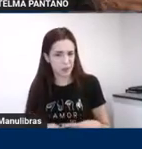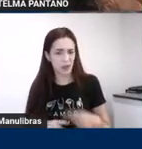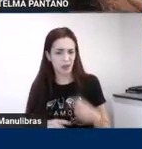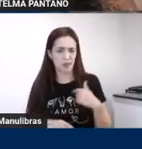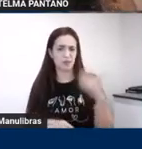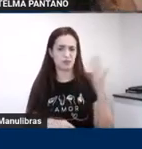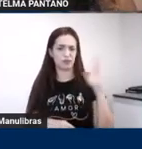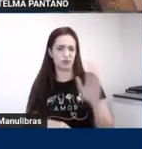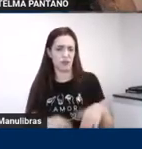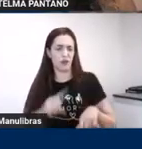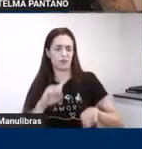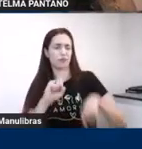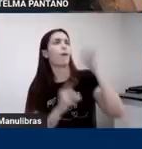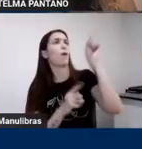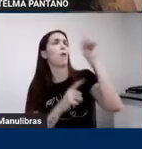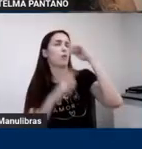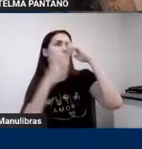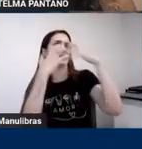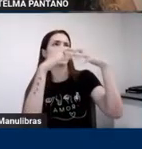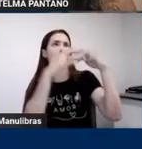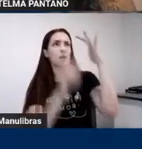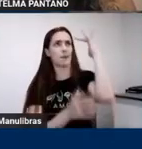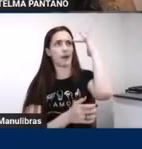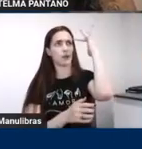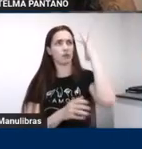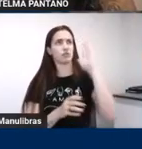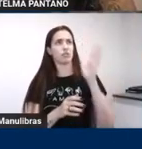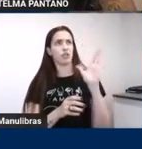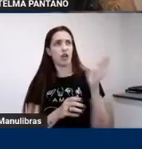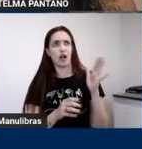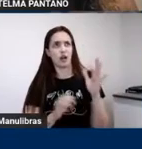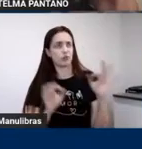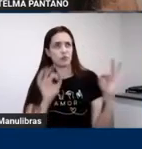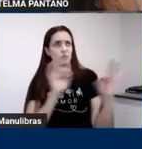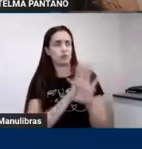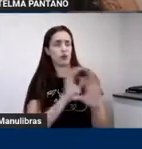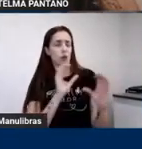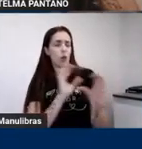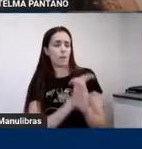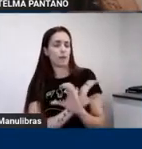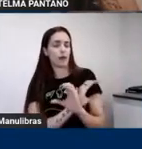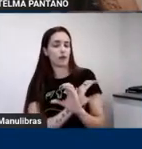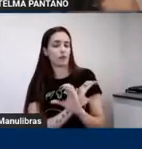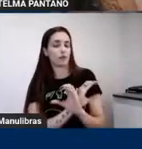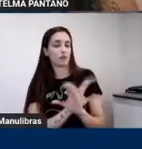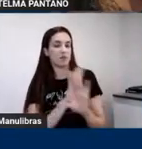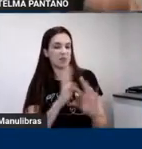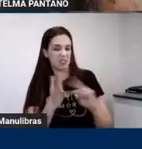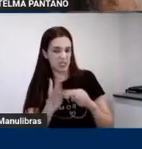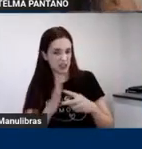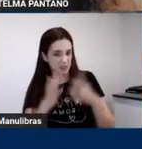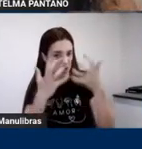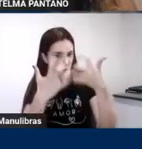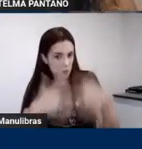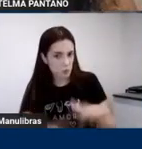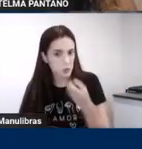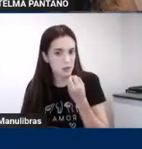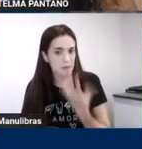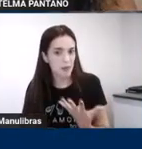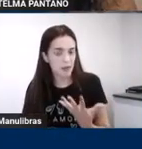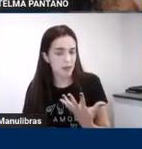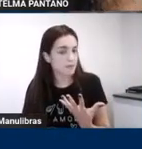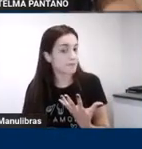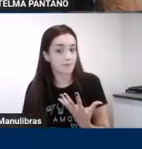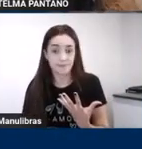o ápice da maturação das redes neuronais que eu sou funcional, que o meu cérebro está funcionando bem,